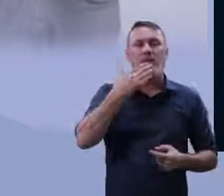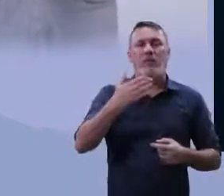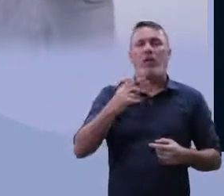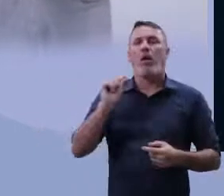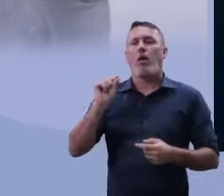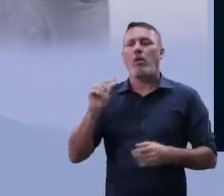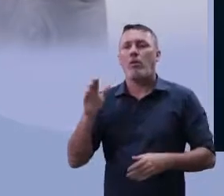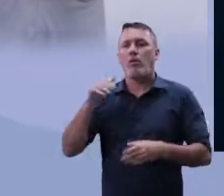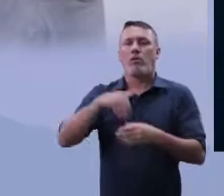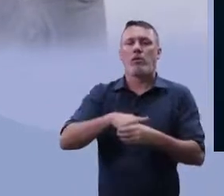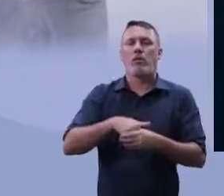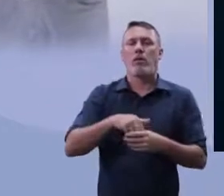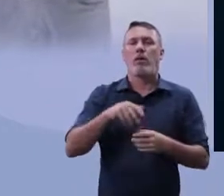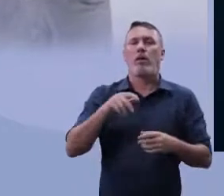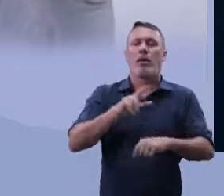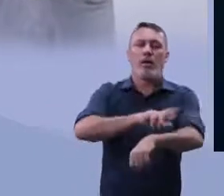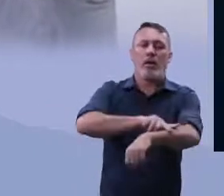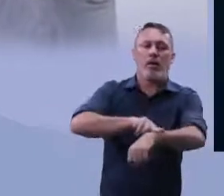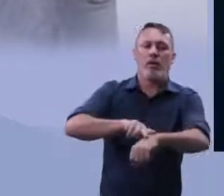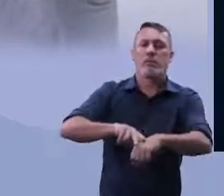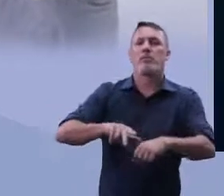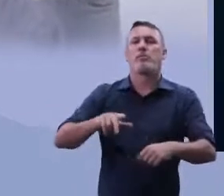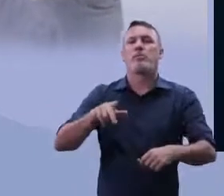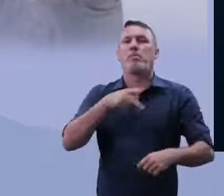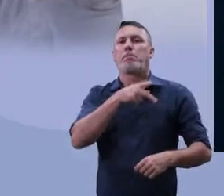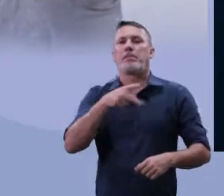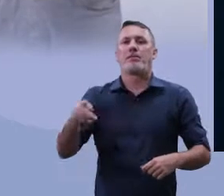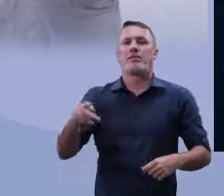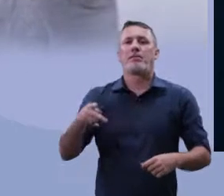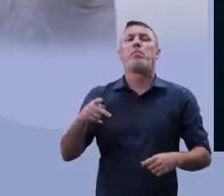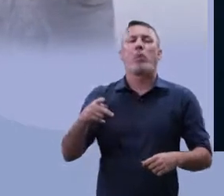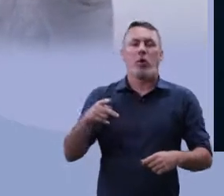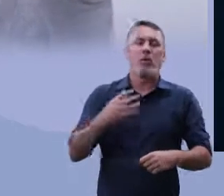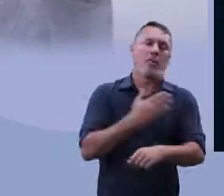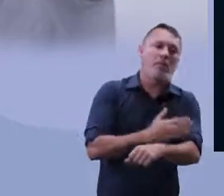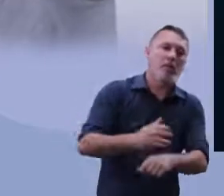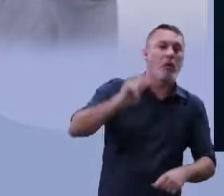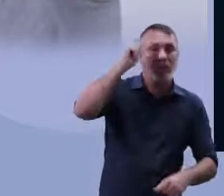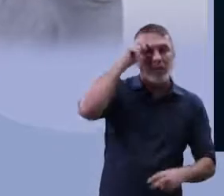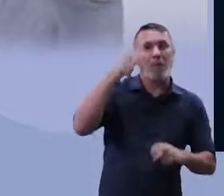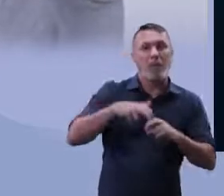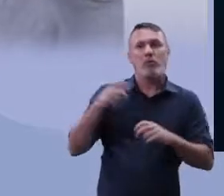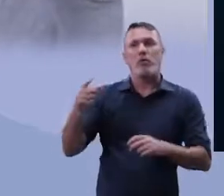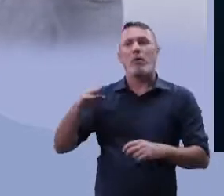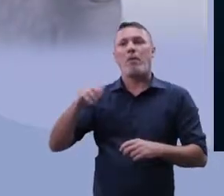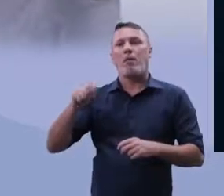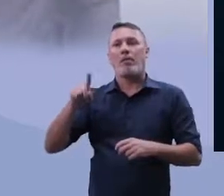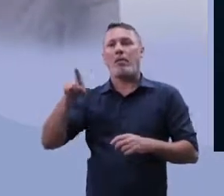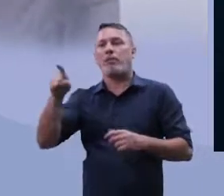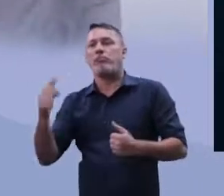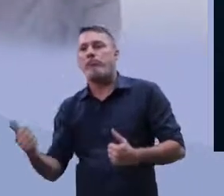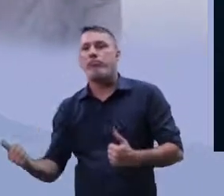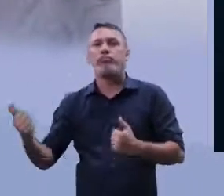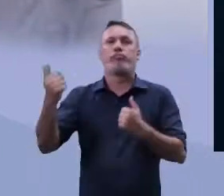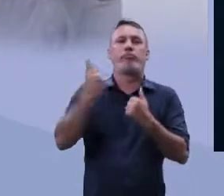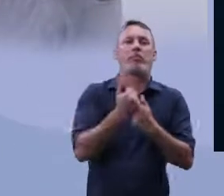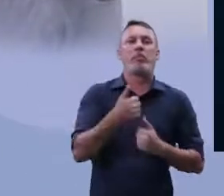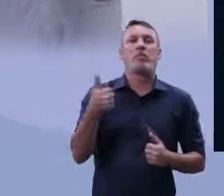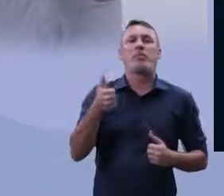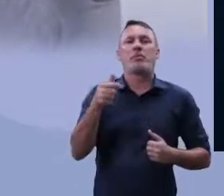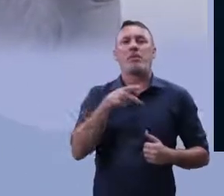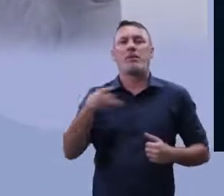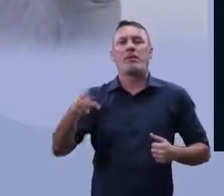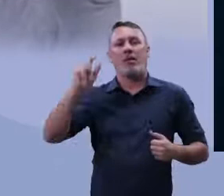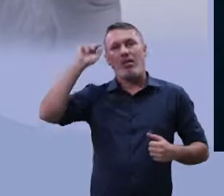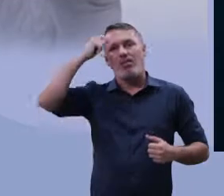eleições presidenciais multirraciais. E aí, Nelson Mandela tornou-se o primeiro presidente negro da África do